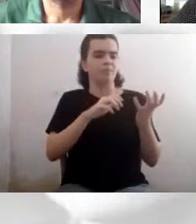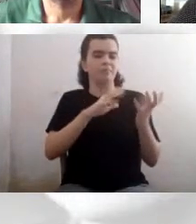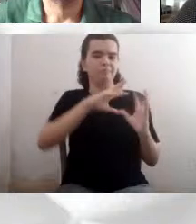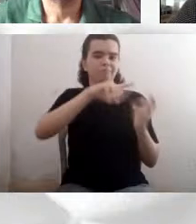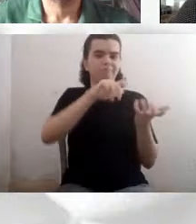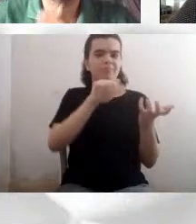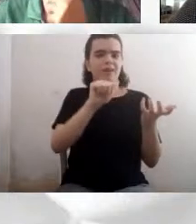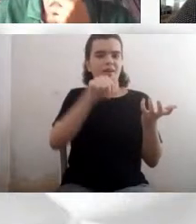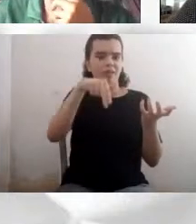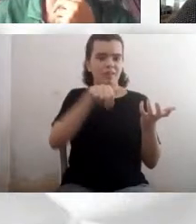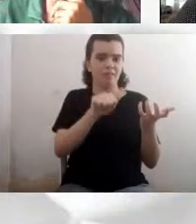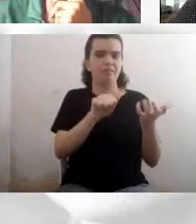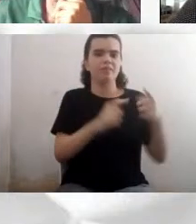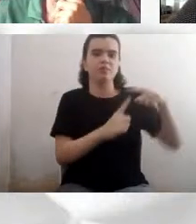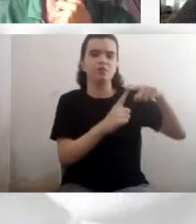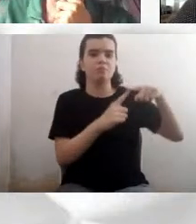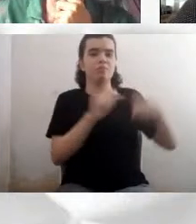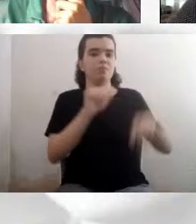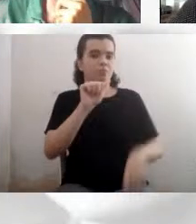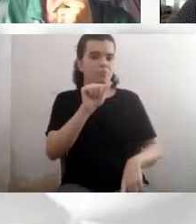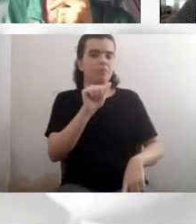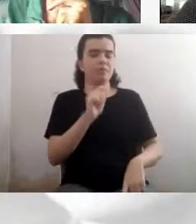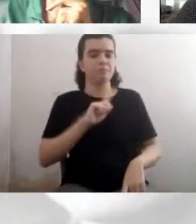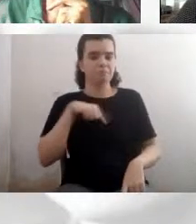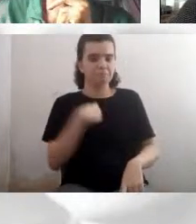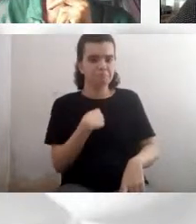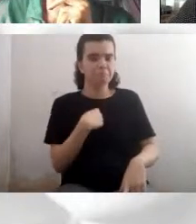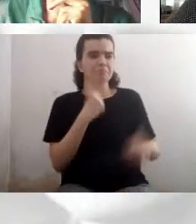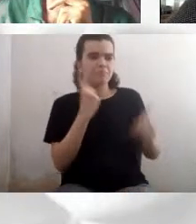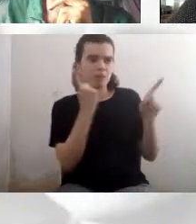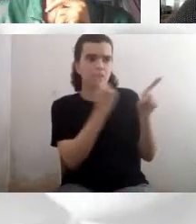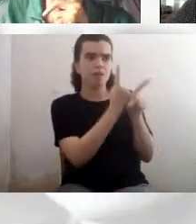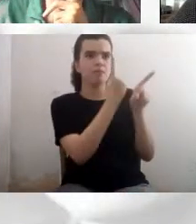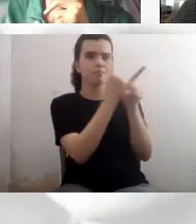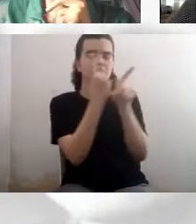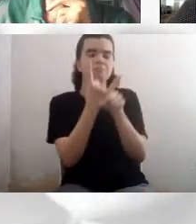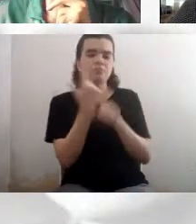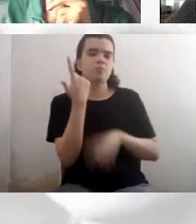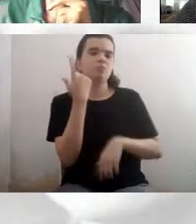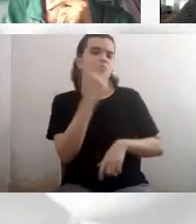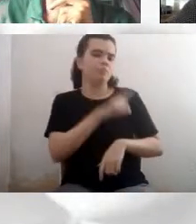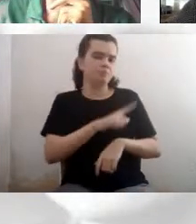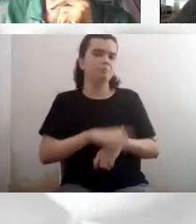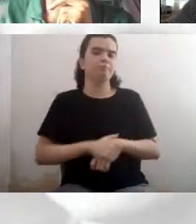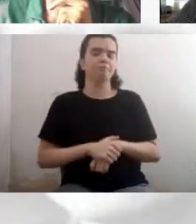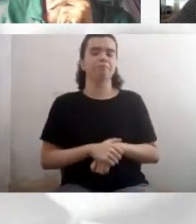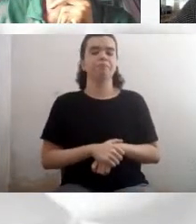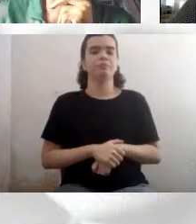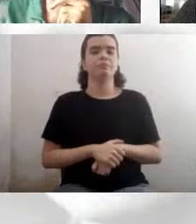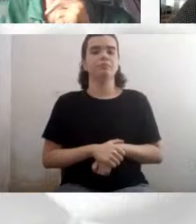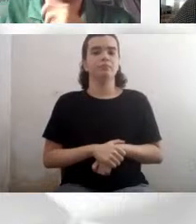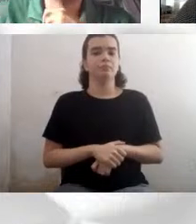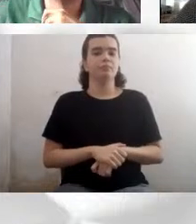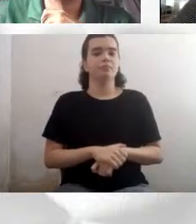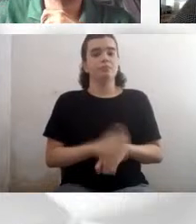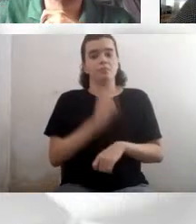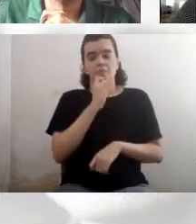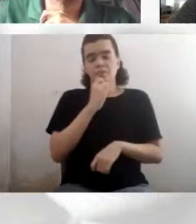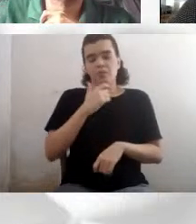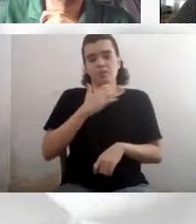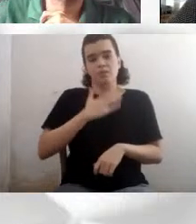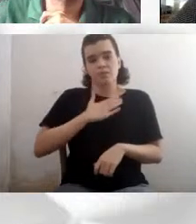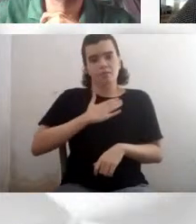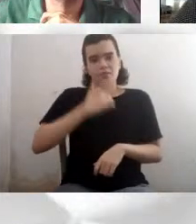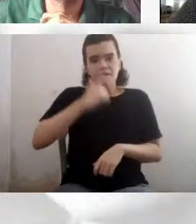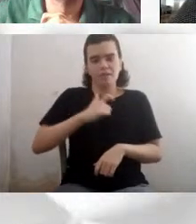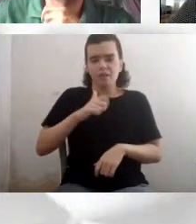outras coisas quando a gente está procurando, aliás, é por isso que eu nunca consegui automatizar